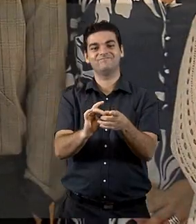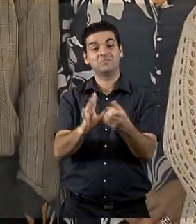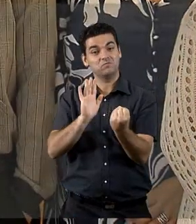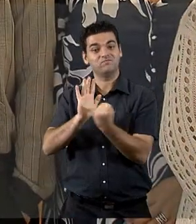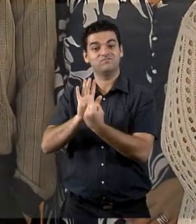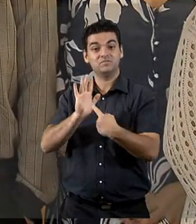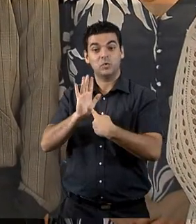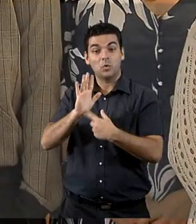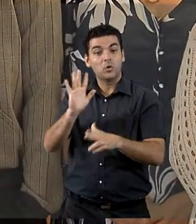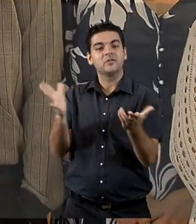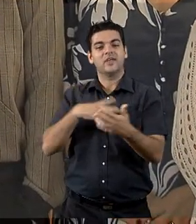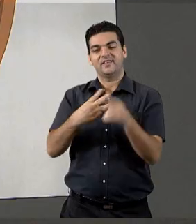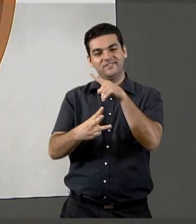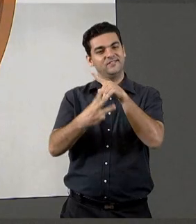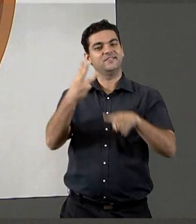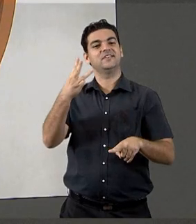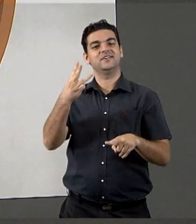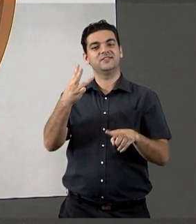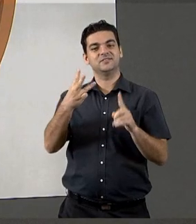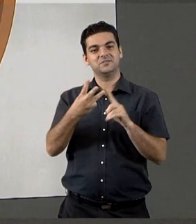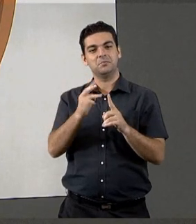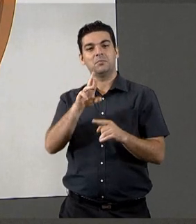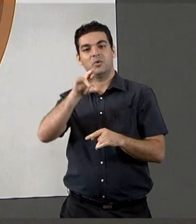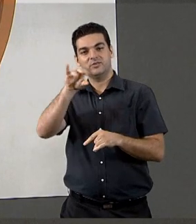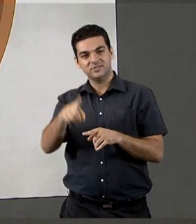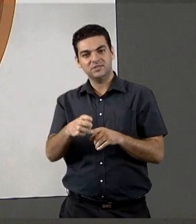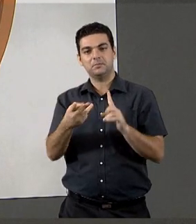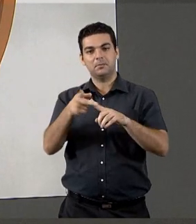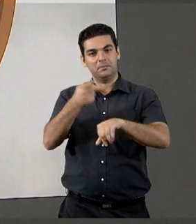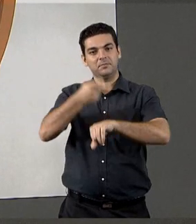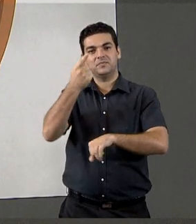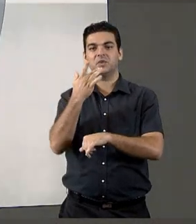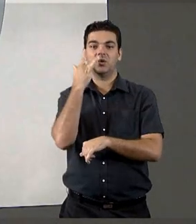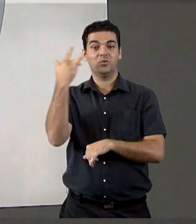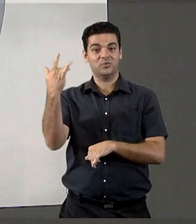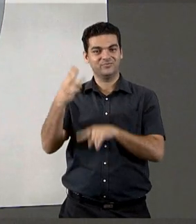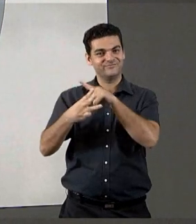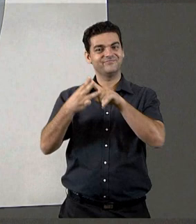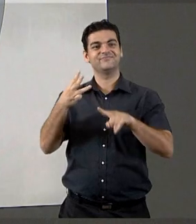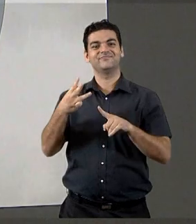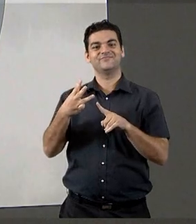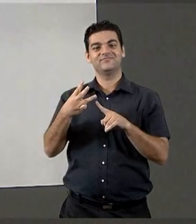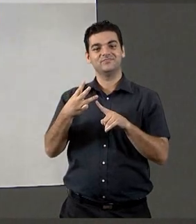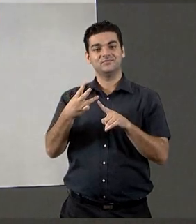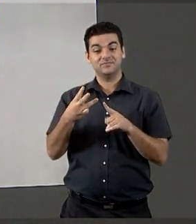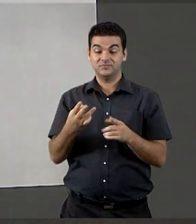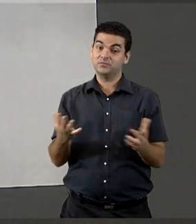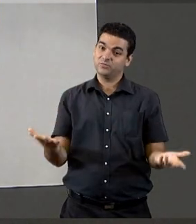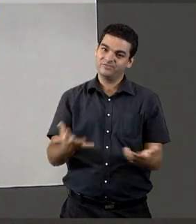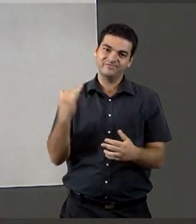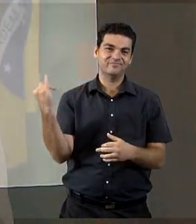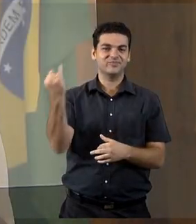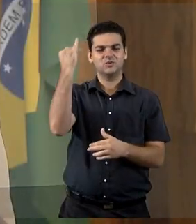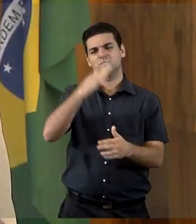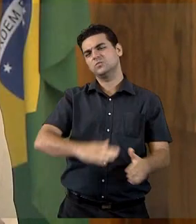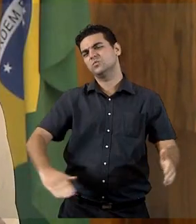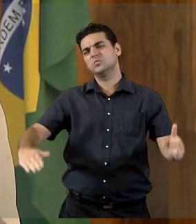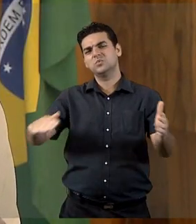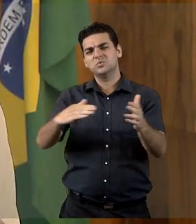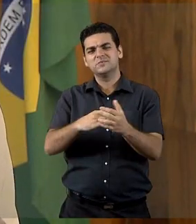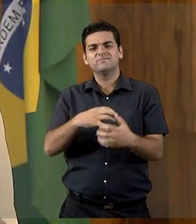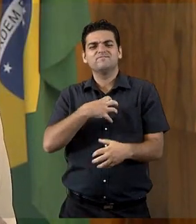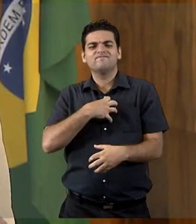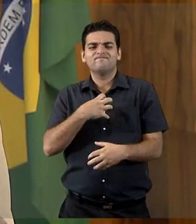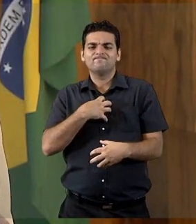unidades a aderir ao selo. Os selos têm três níveis, bronze, prata e ouro. É muito importante